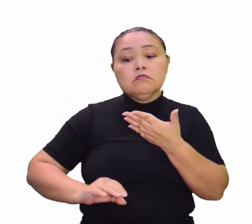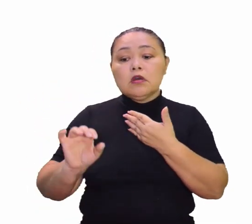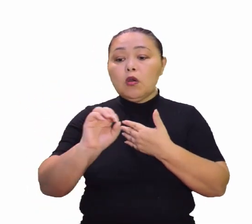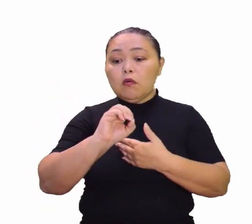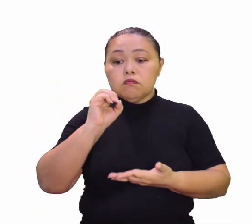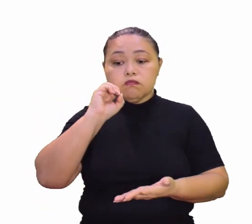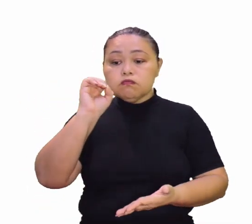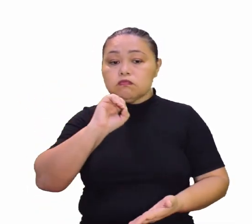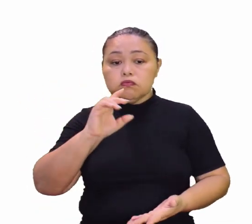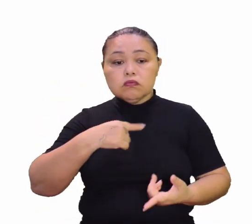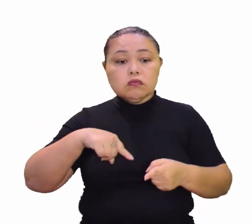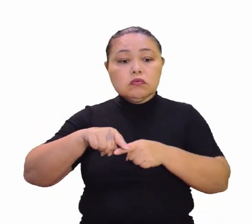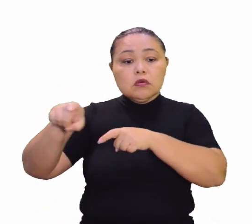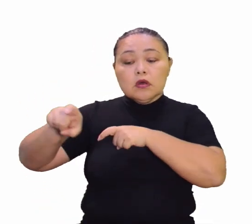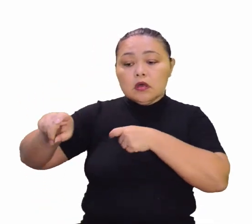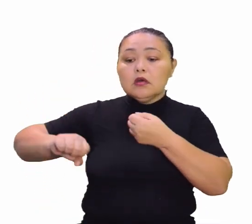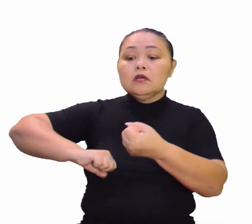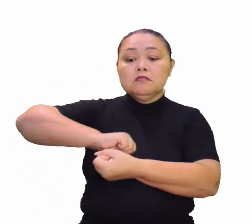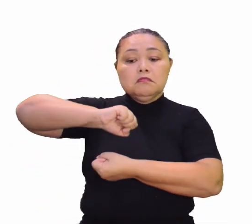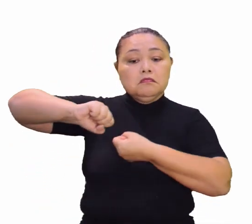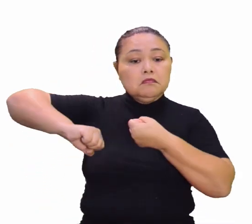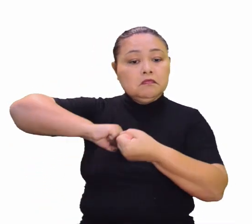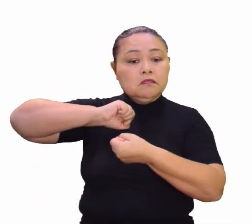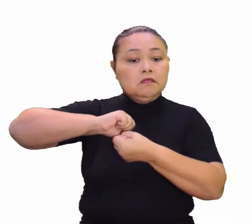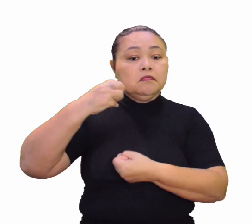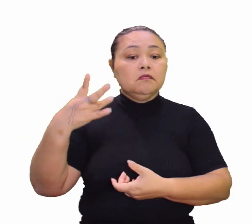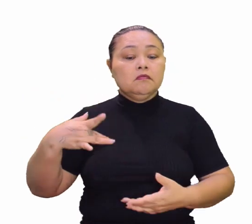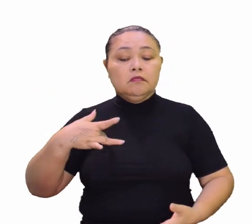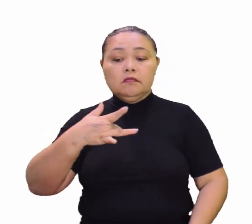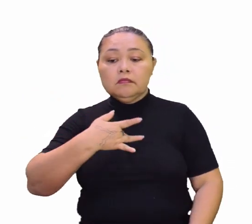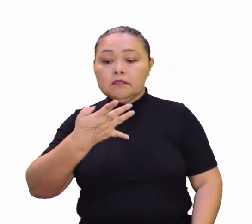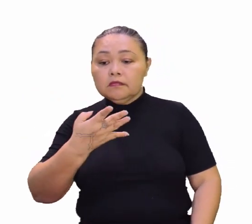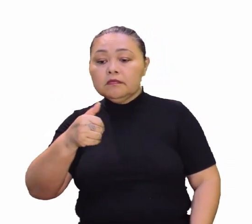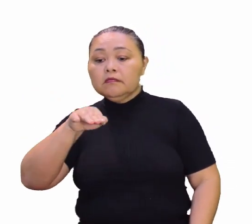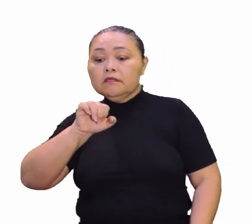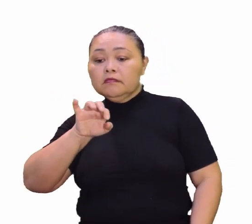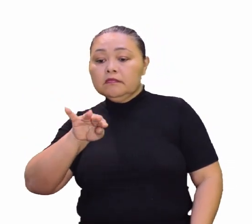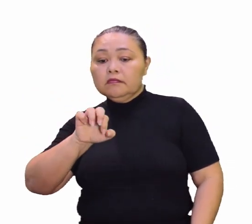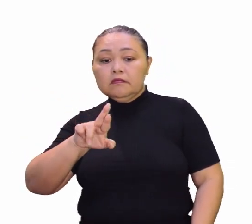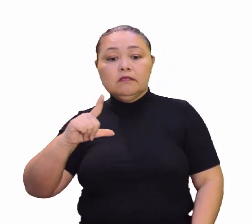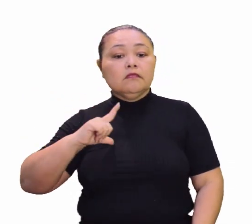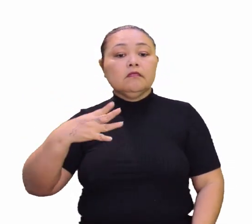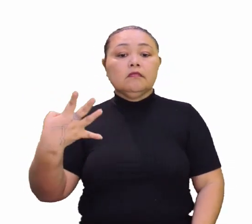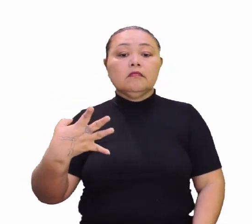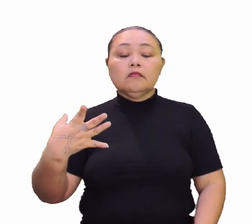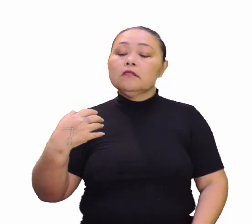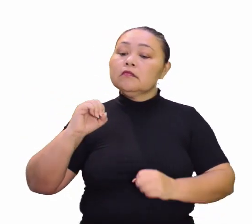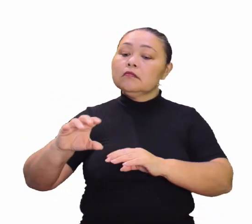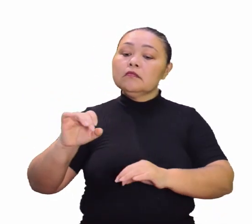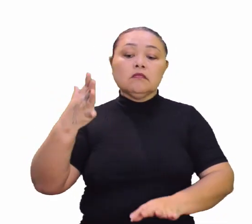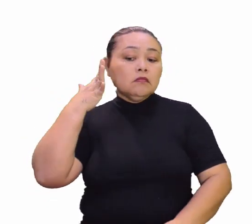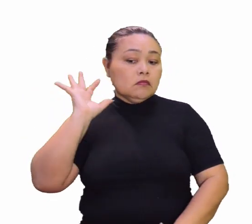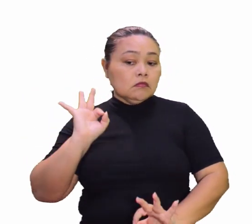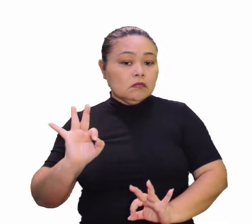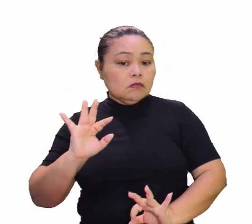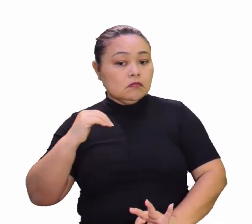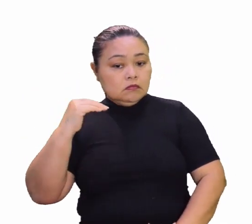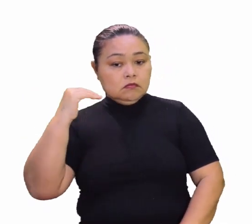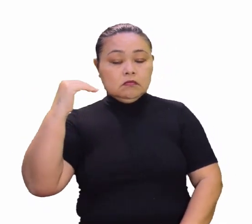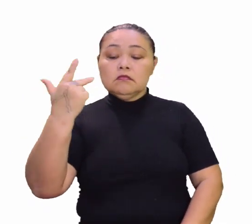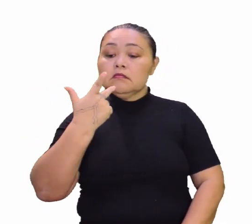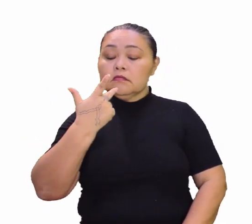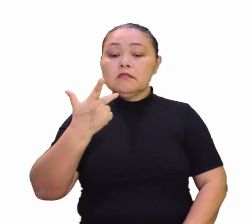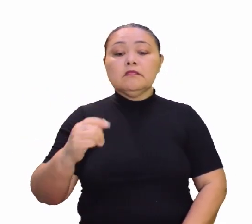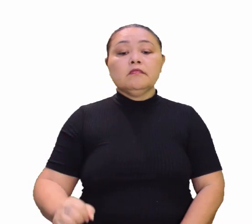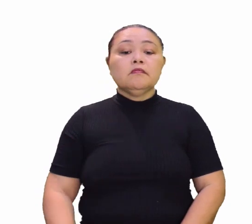fome zero e agricultura sustentável. Três, saúde e bem-estar. Quatro, educação de qualidade, que